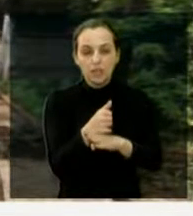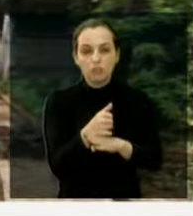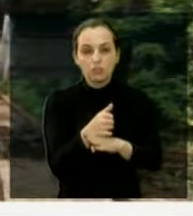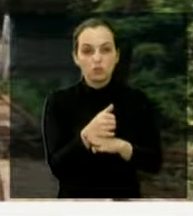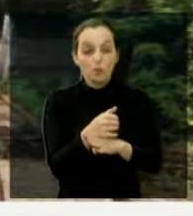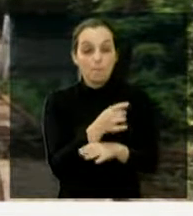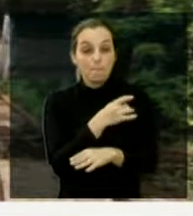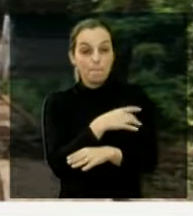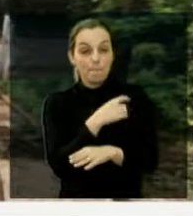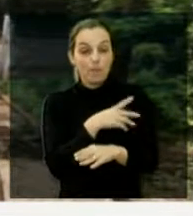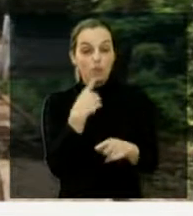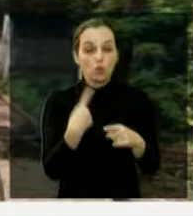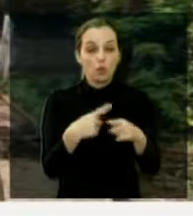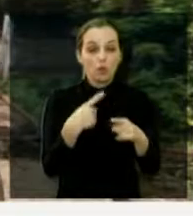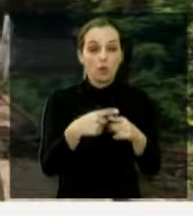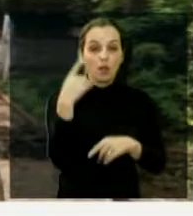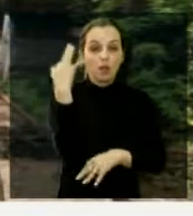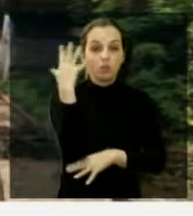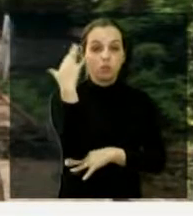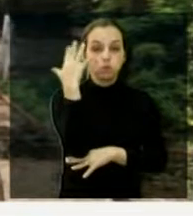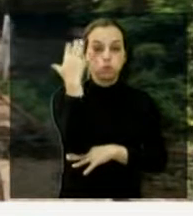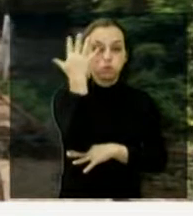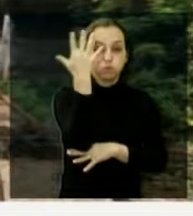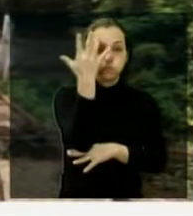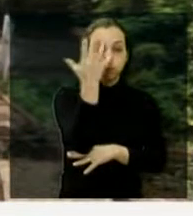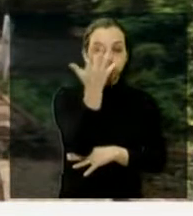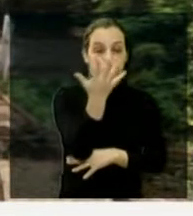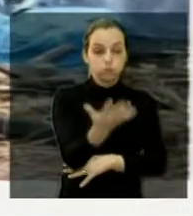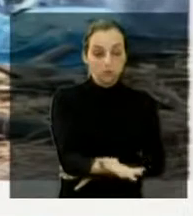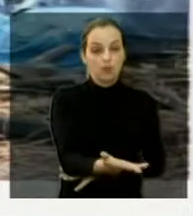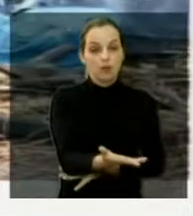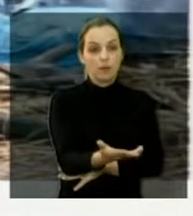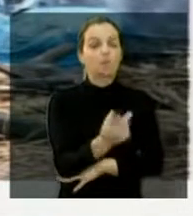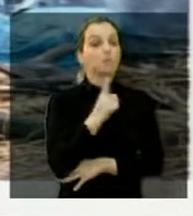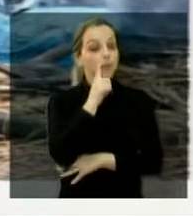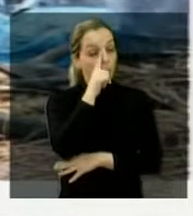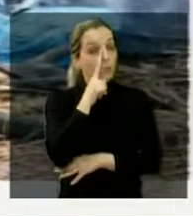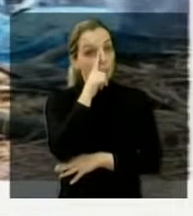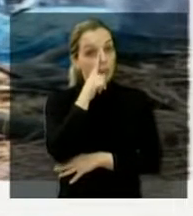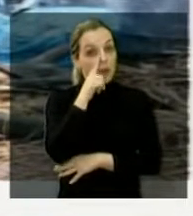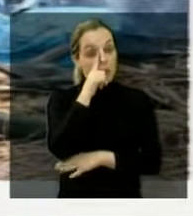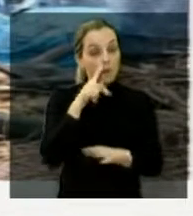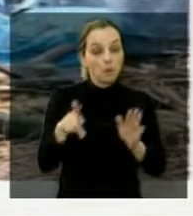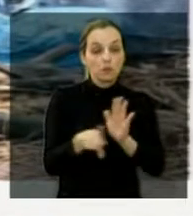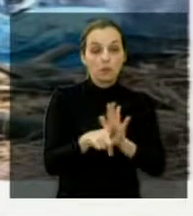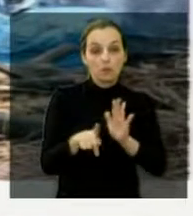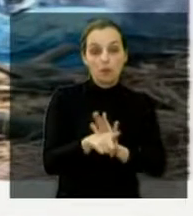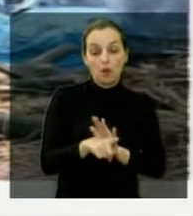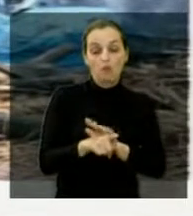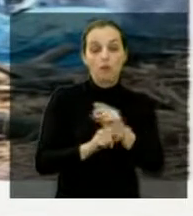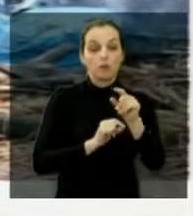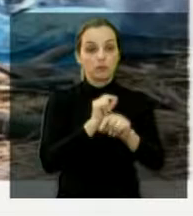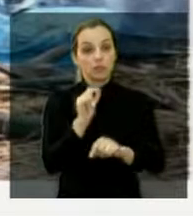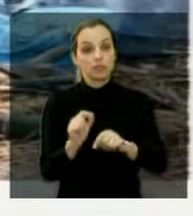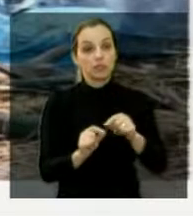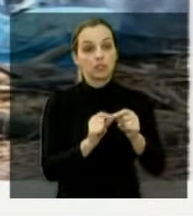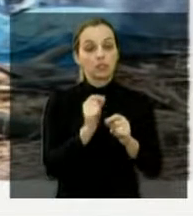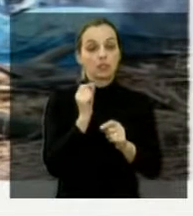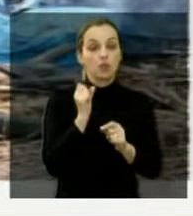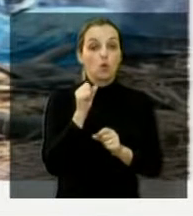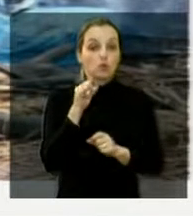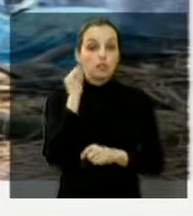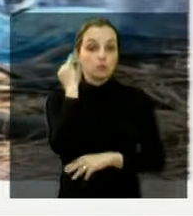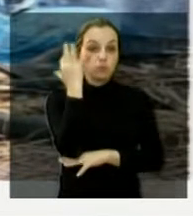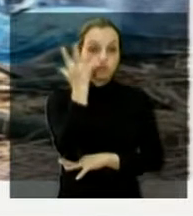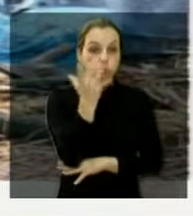galho de tamanho muito grande, de uma árvore de grande porte, direcionada sobre o telhado daquela residência. Então, imagina se cair a